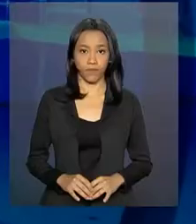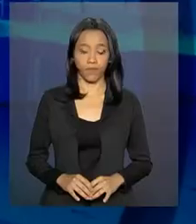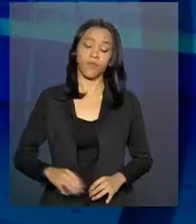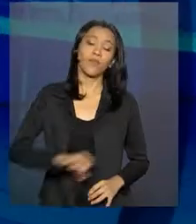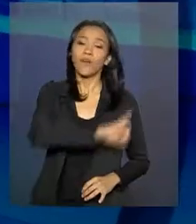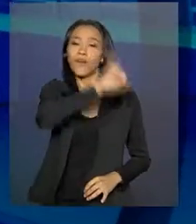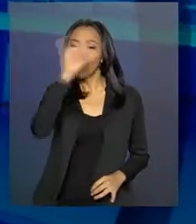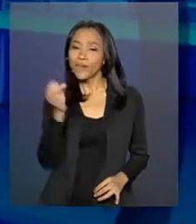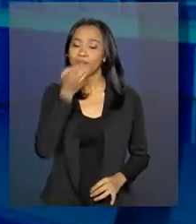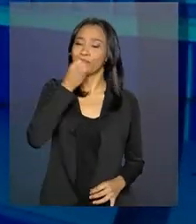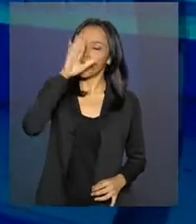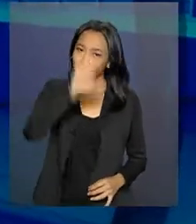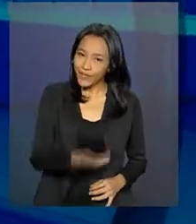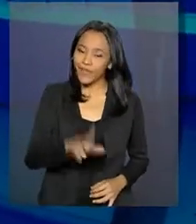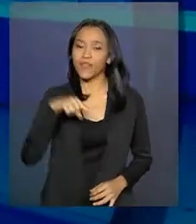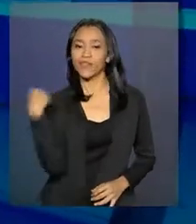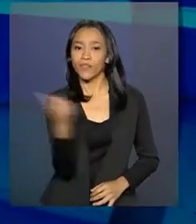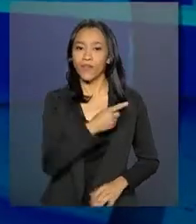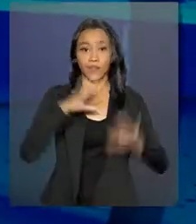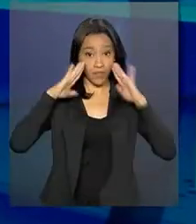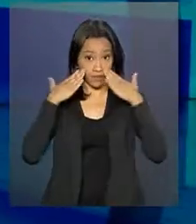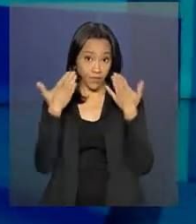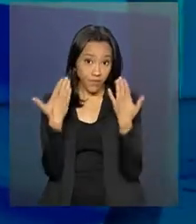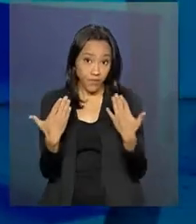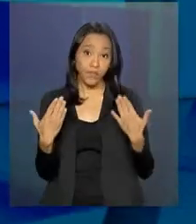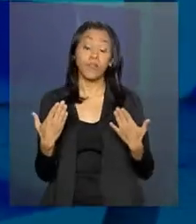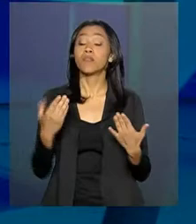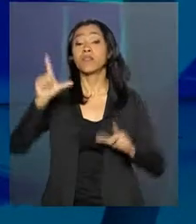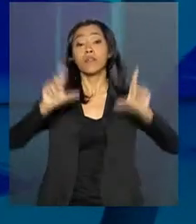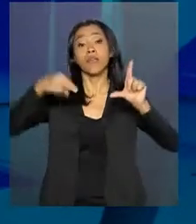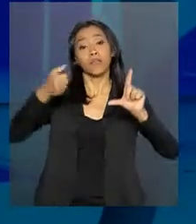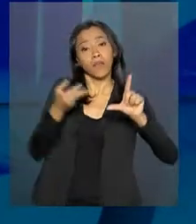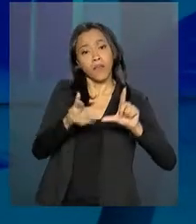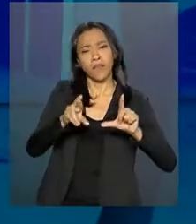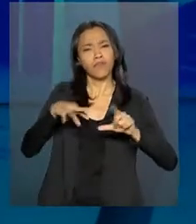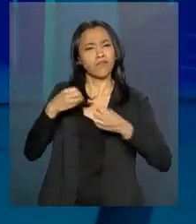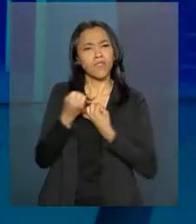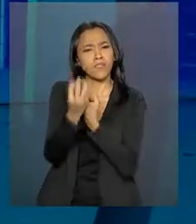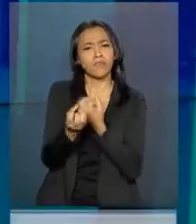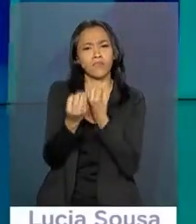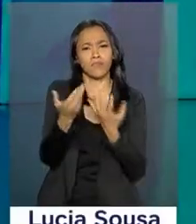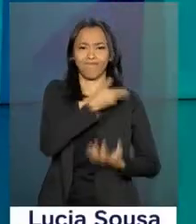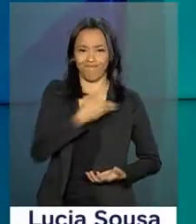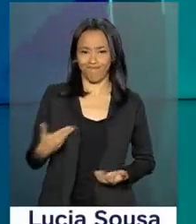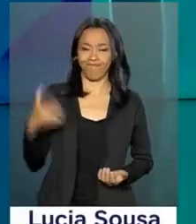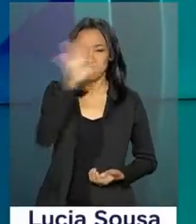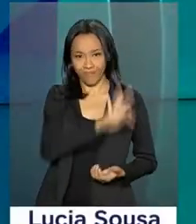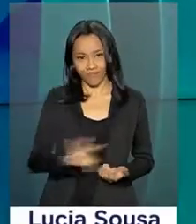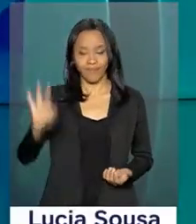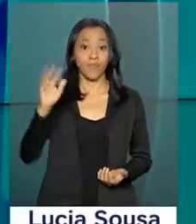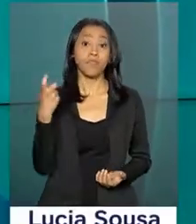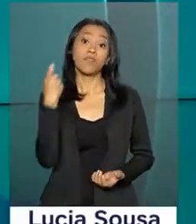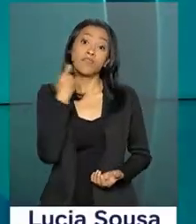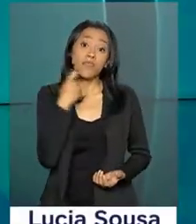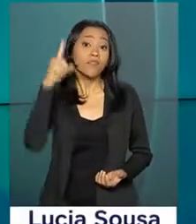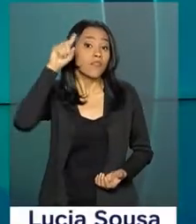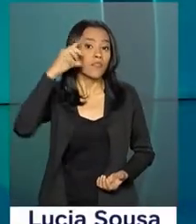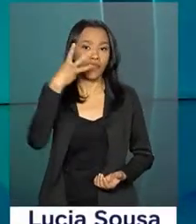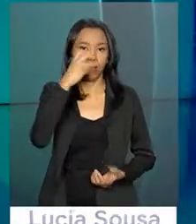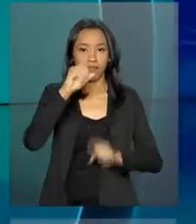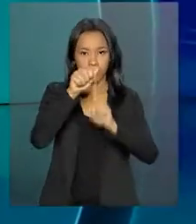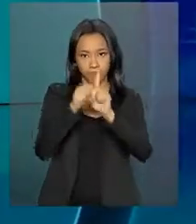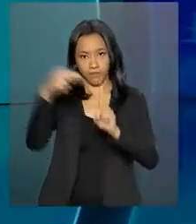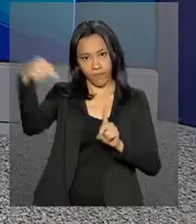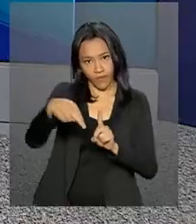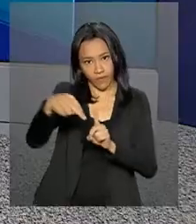Olá, boa tarde. Estamos no ar a partir de agora com o repórter NBR e as notícias do governo federal desta sexta-feira, 30 de